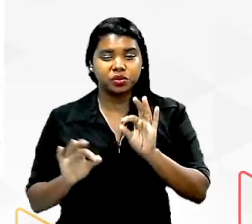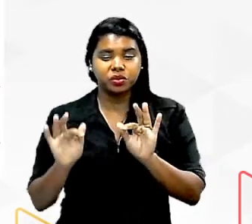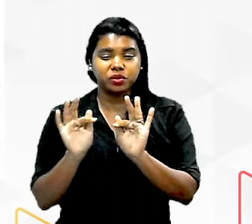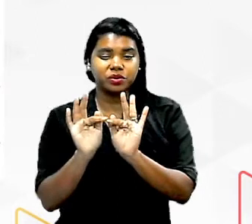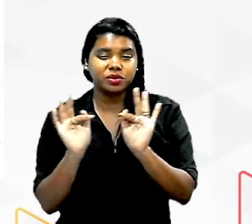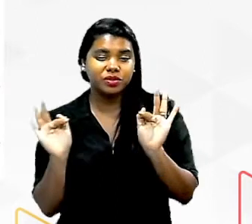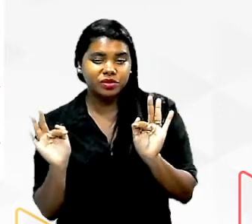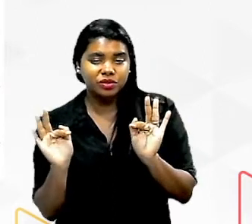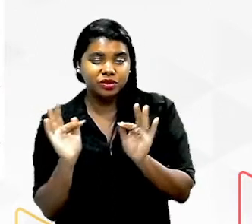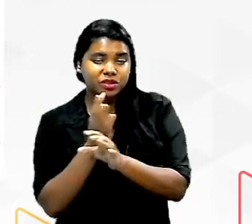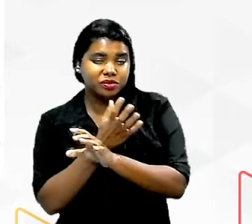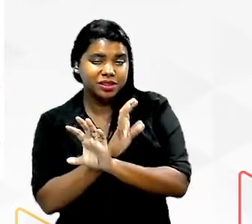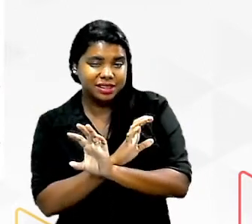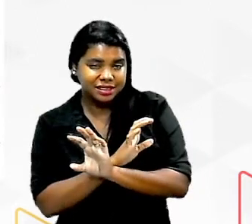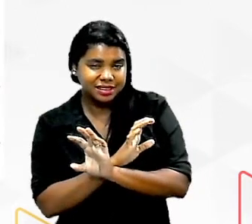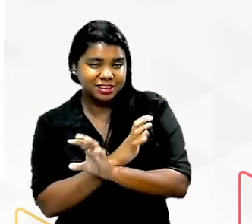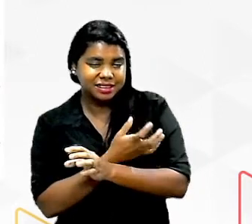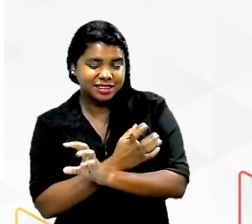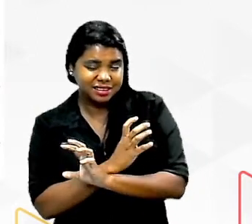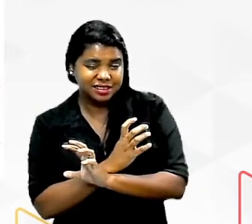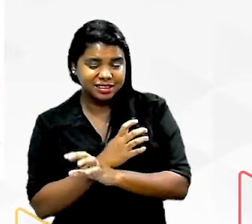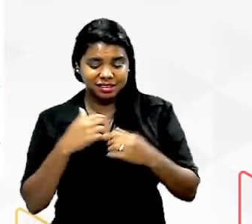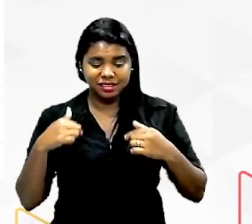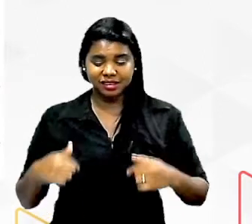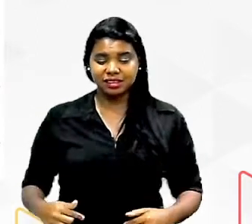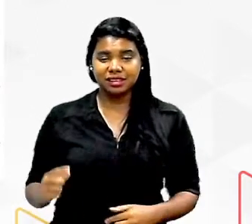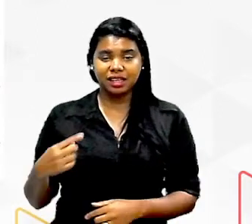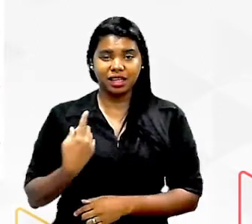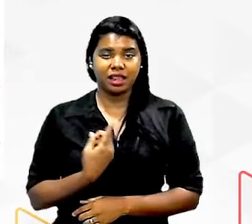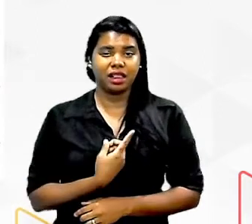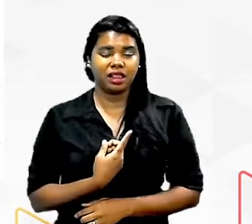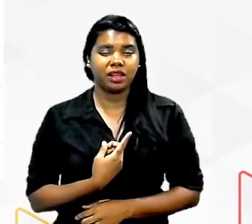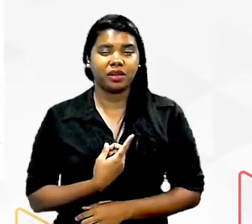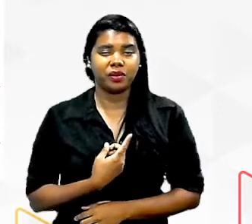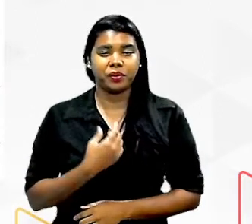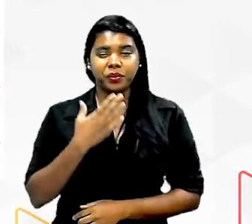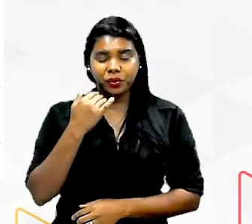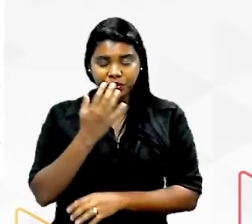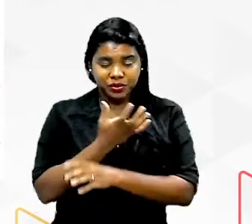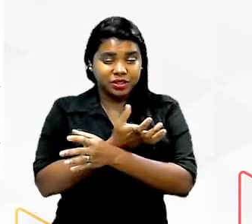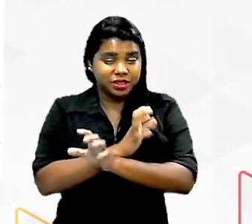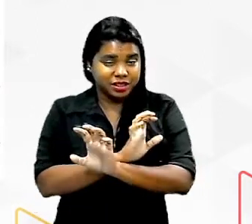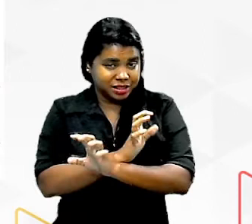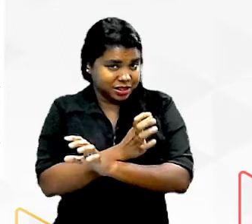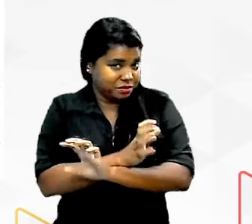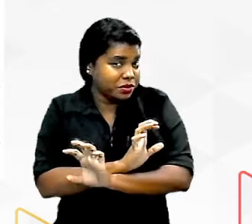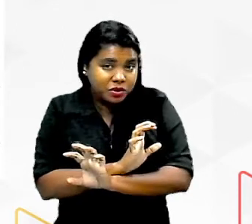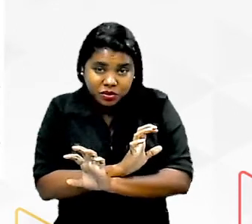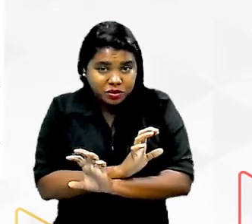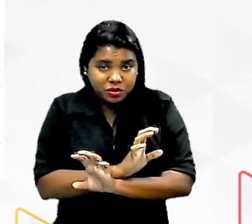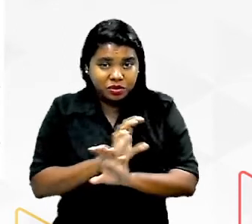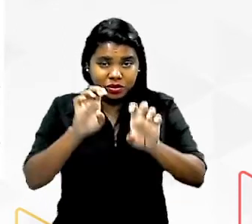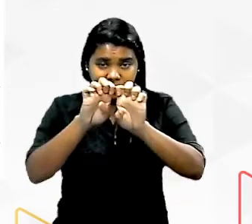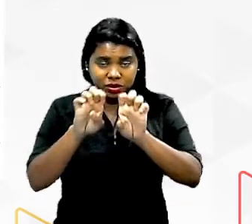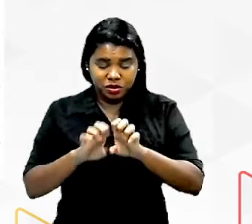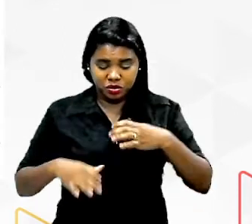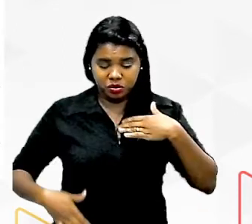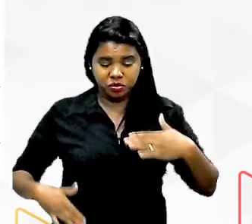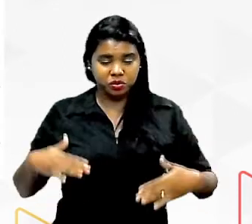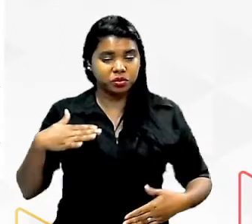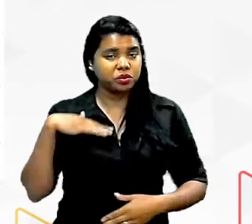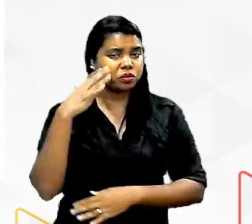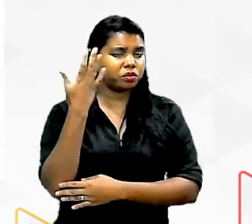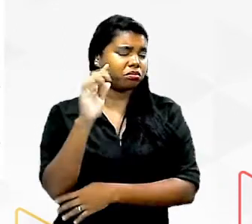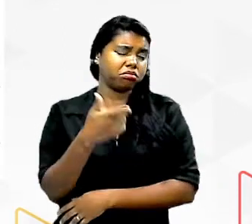de um esqueleto a gente sabe que nós mamíferos temos ossos esqueletos que nos estruturam plant